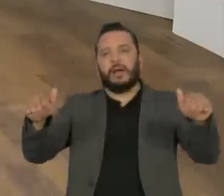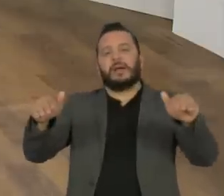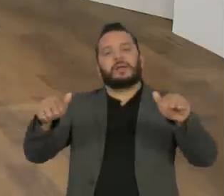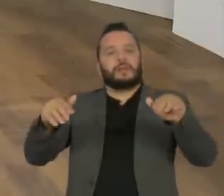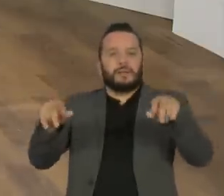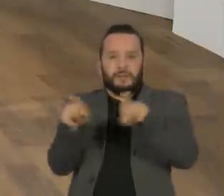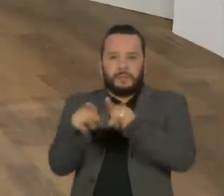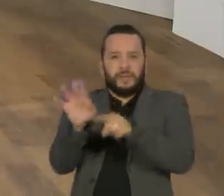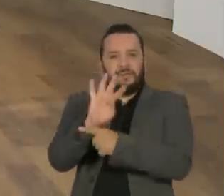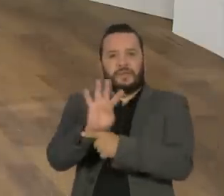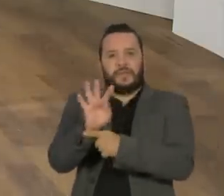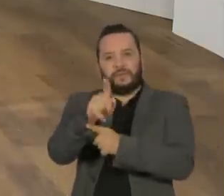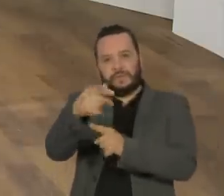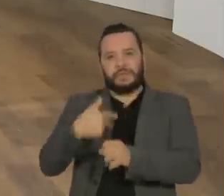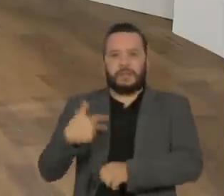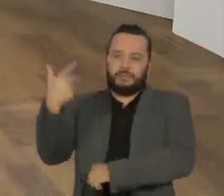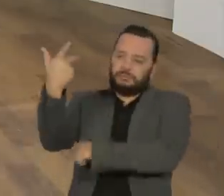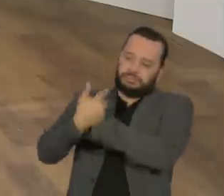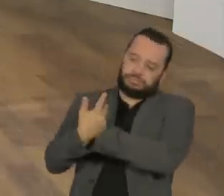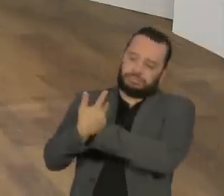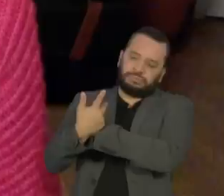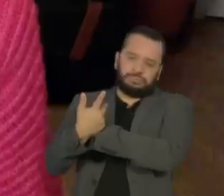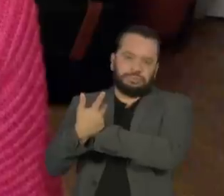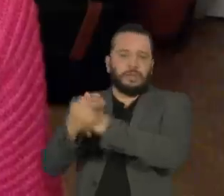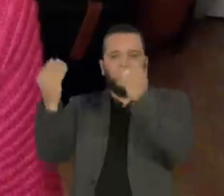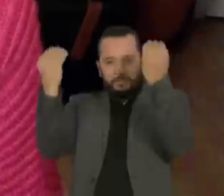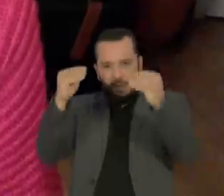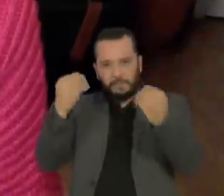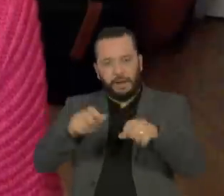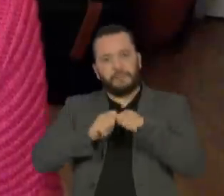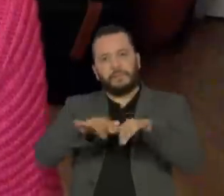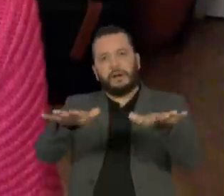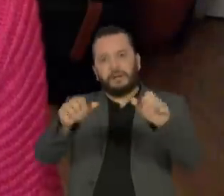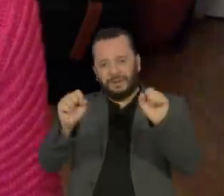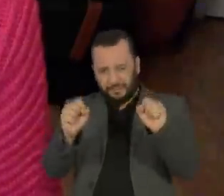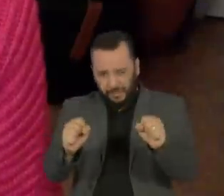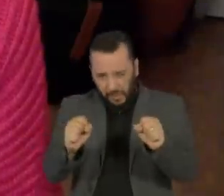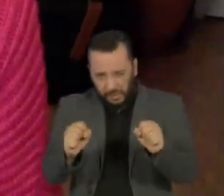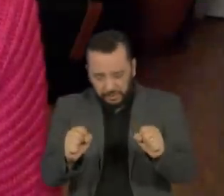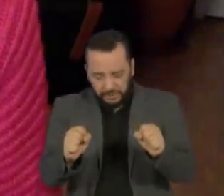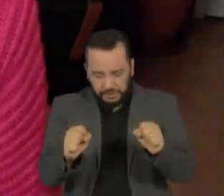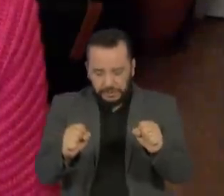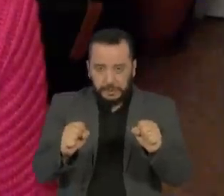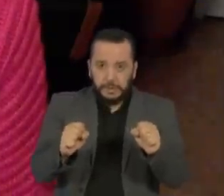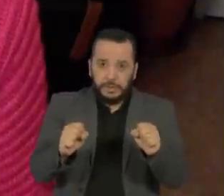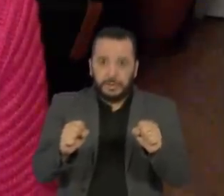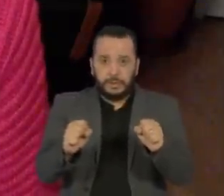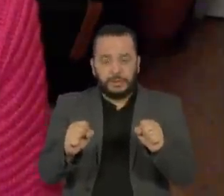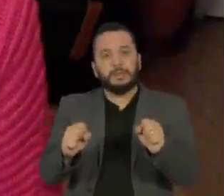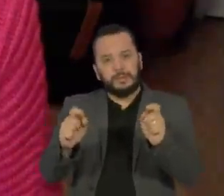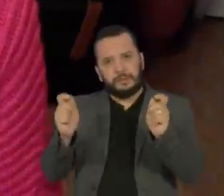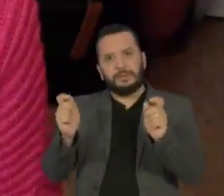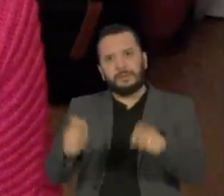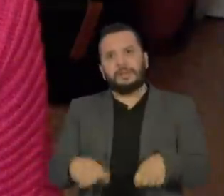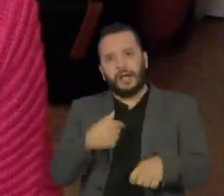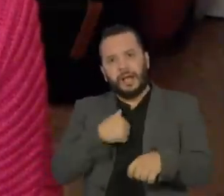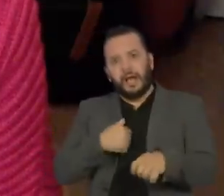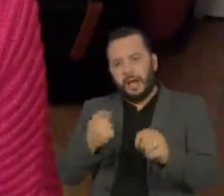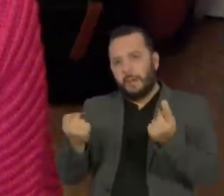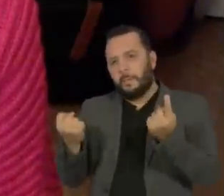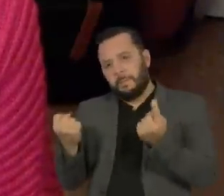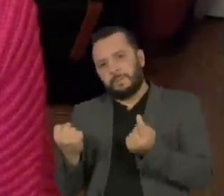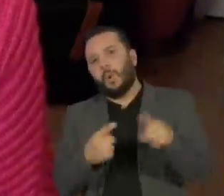ele próprio faça, isso em poder para a gente fazer uma frente contra o Bolsonaro.